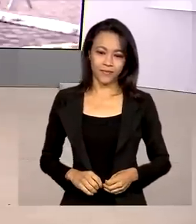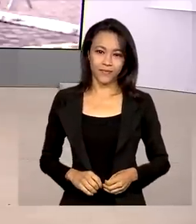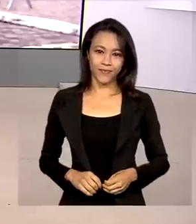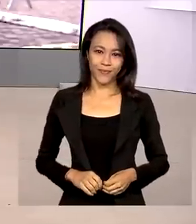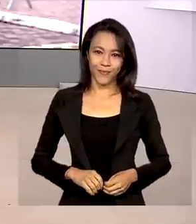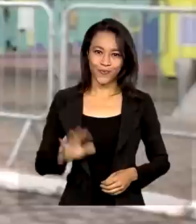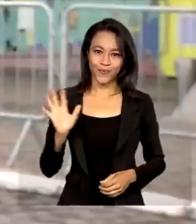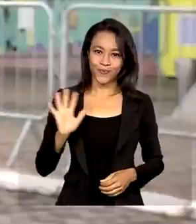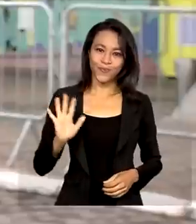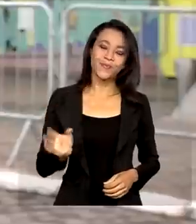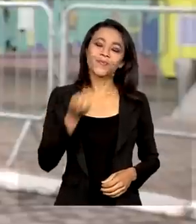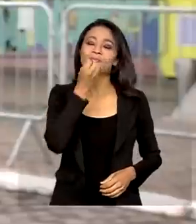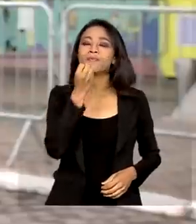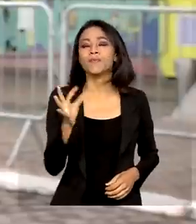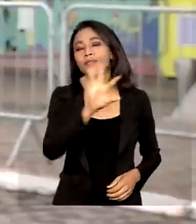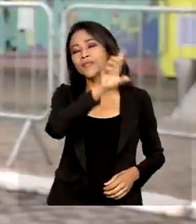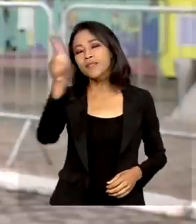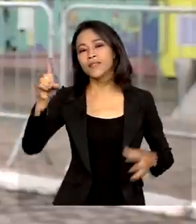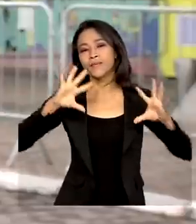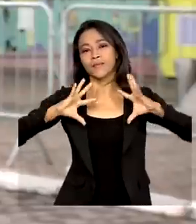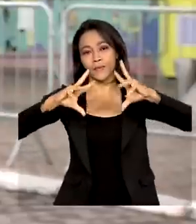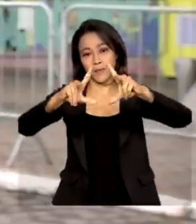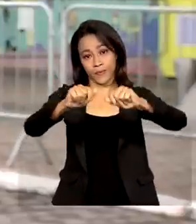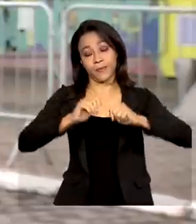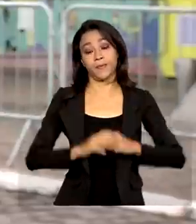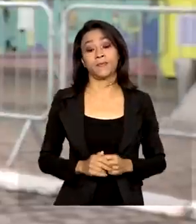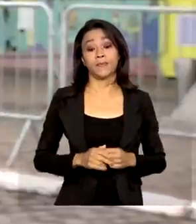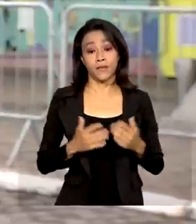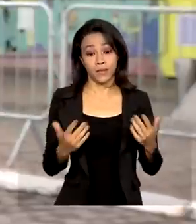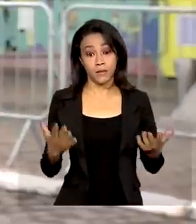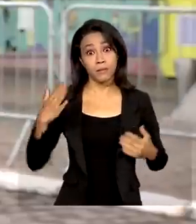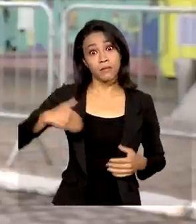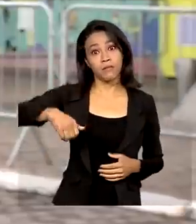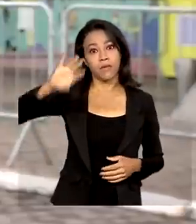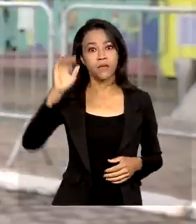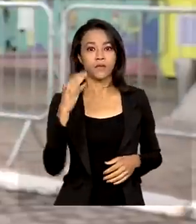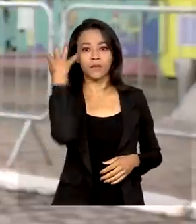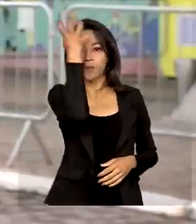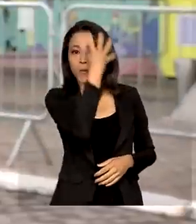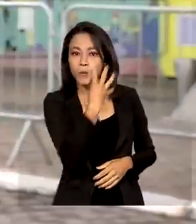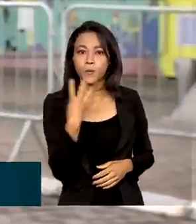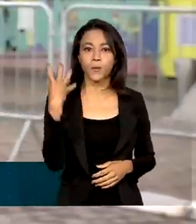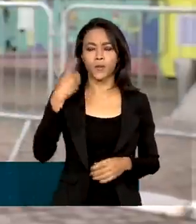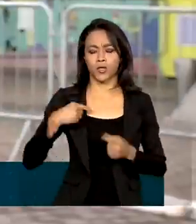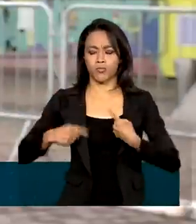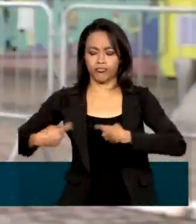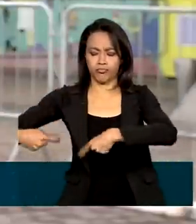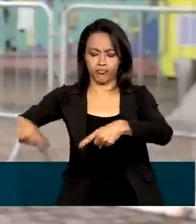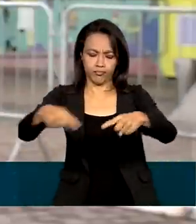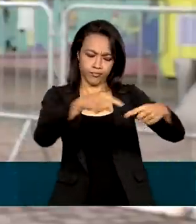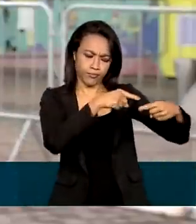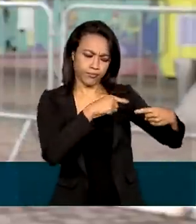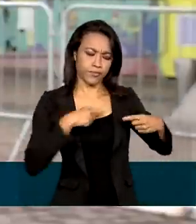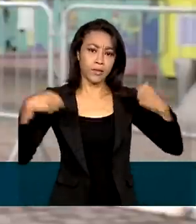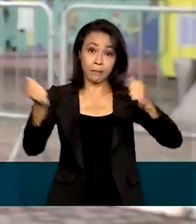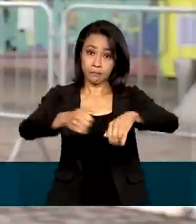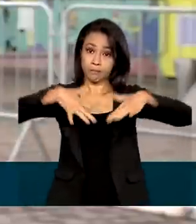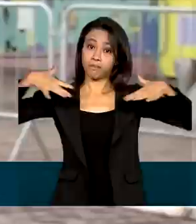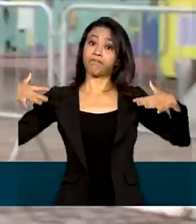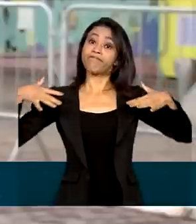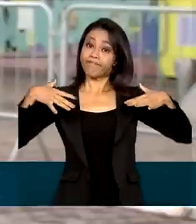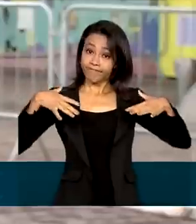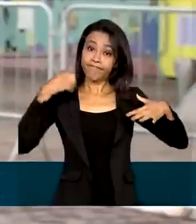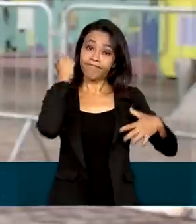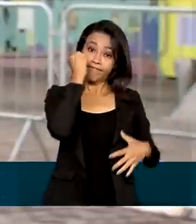Olá, Renata! Bom dia para você, bom dia a todos. Olha, foram mais de quatro horas de discussões lá no Plenário do Senado, mas a votação foi